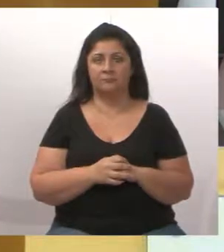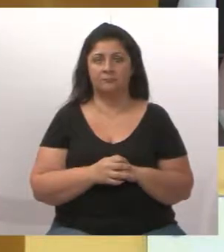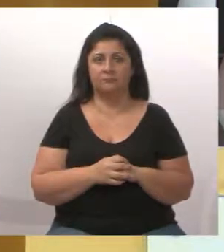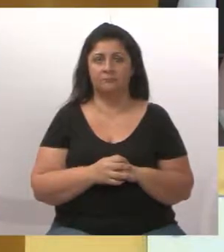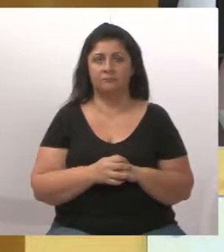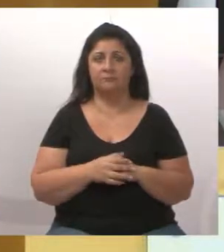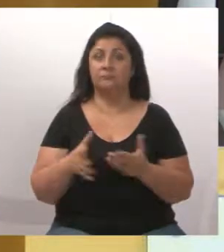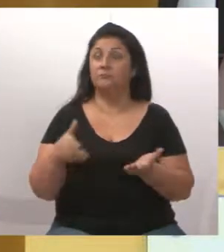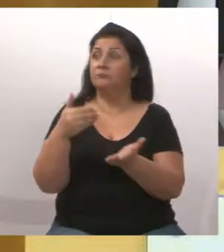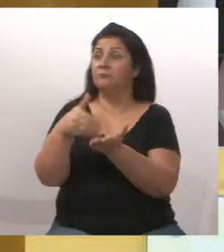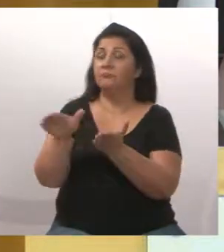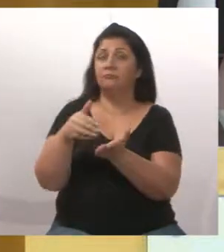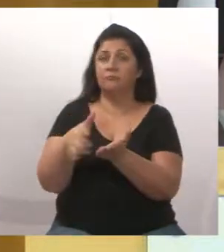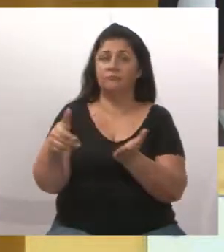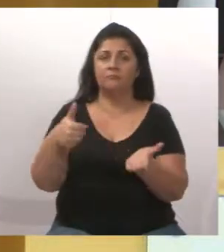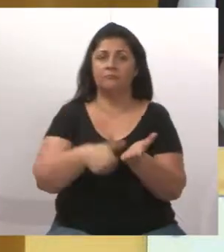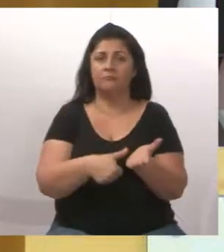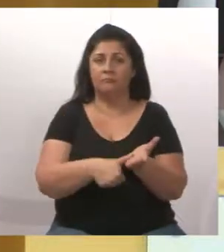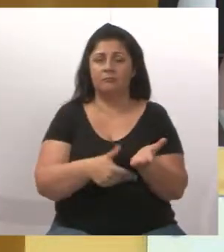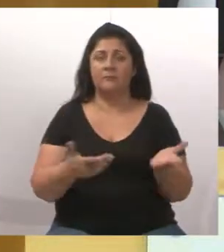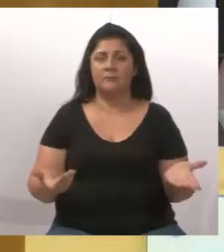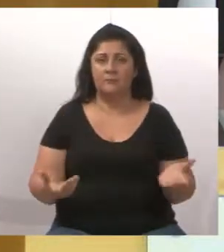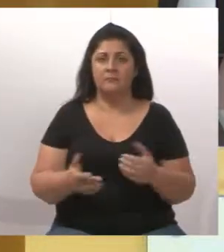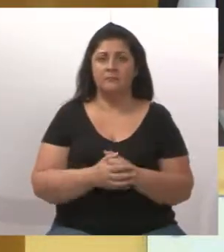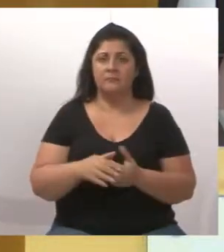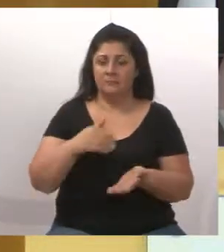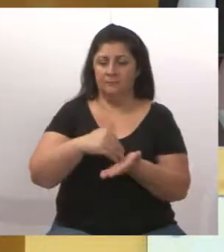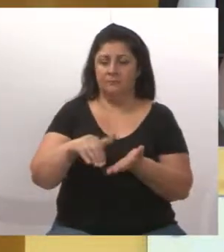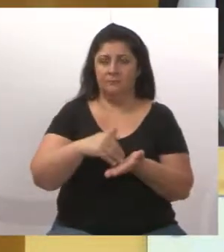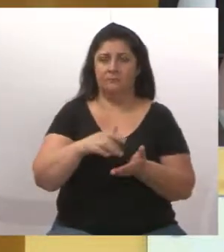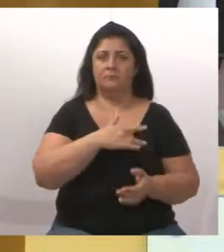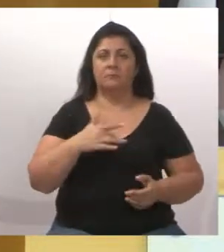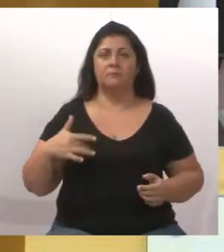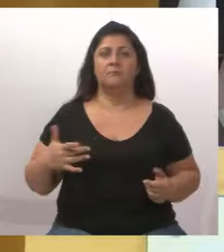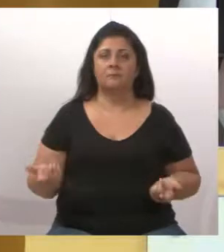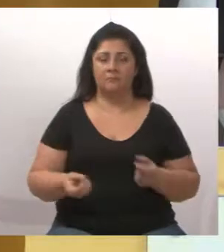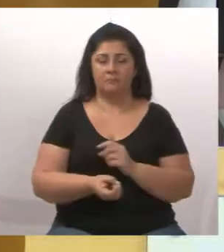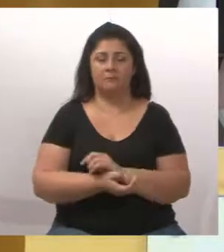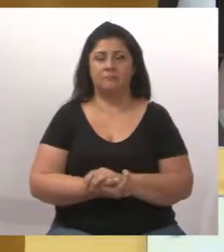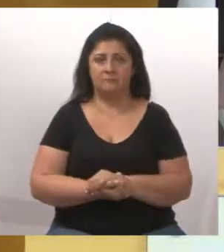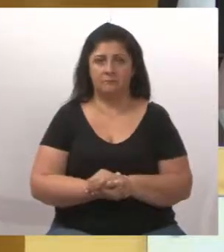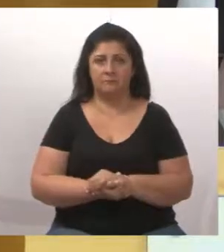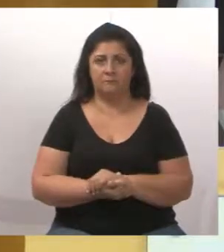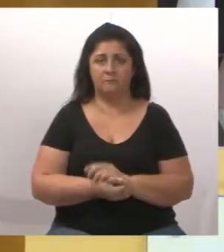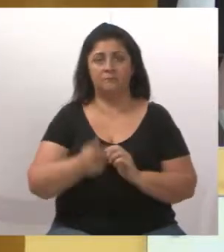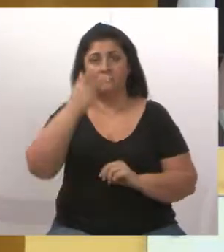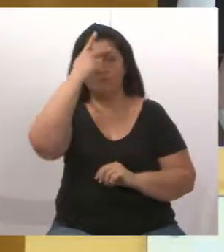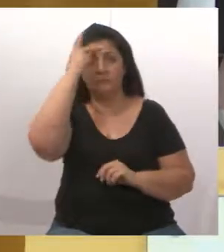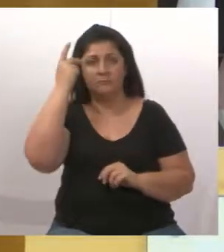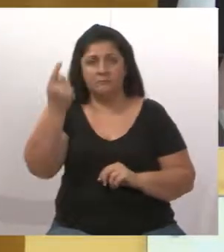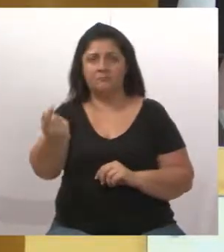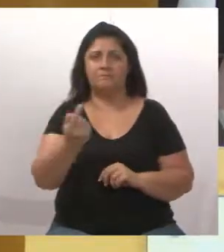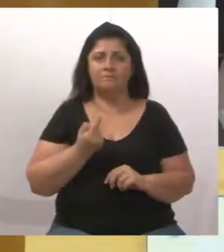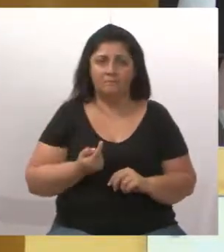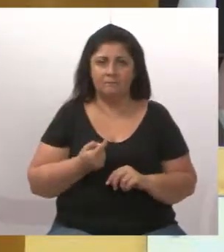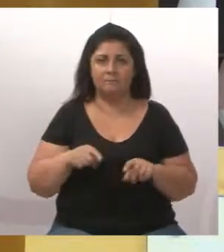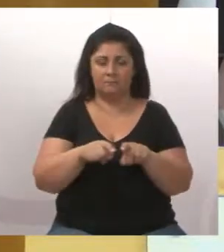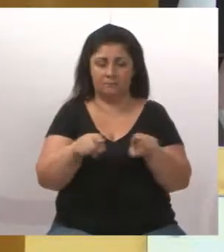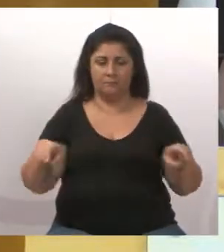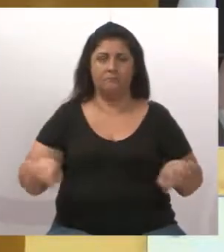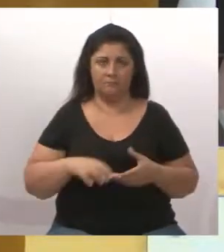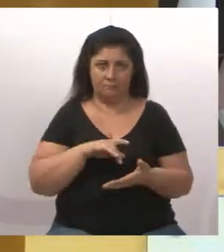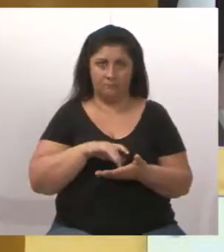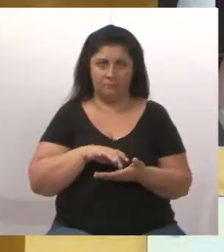encaminhamentos na Secretaria de Saúde. Então, pessoas que vêm cobrar a